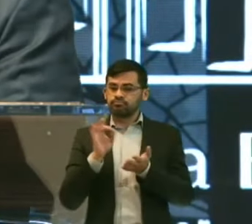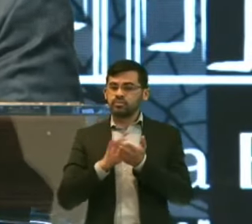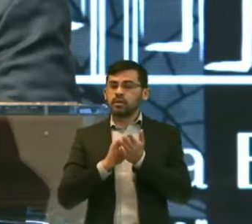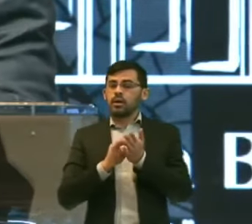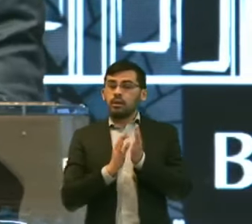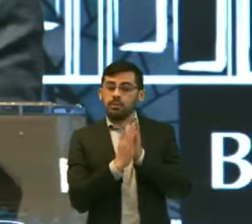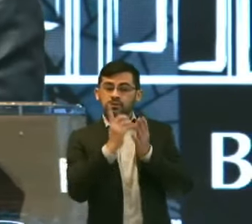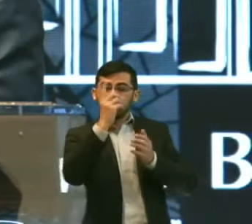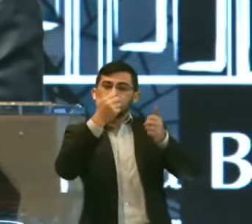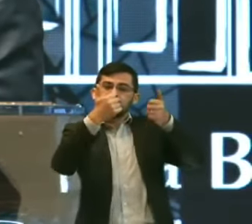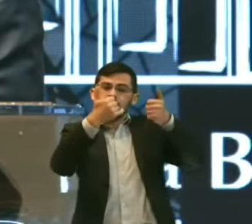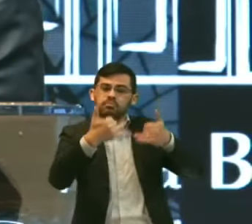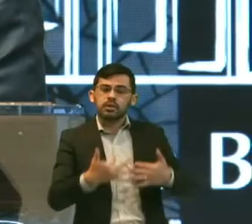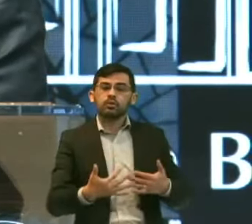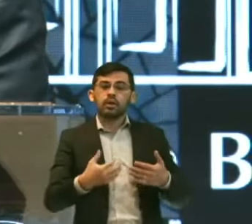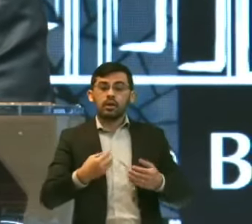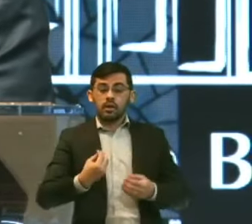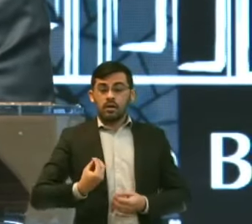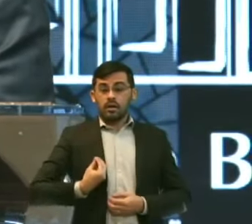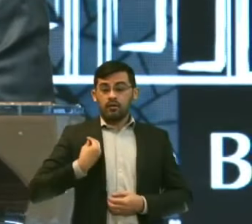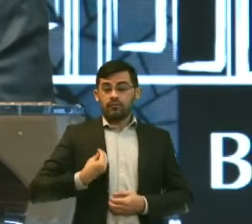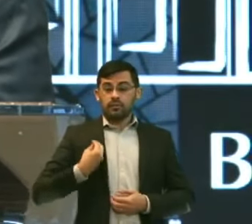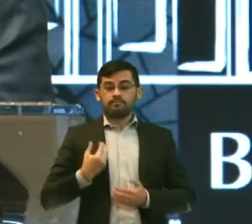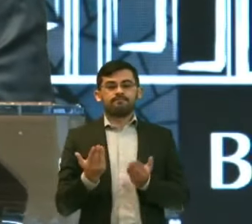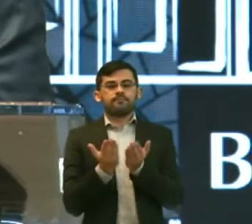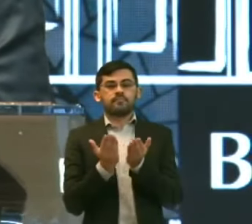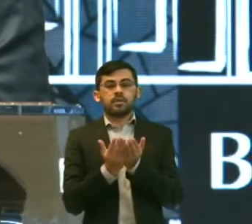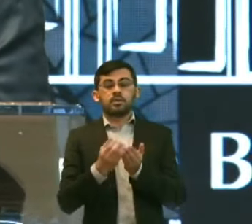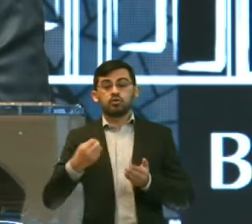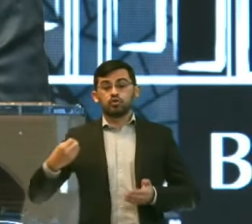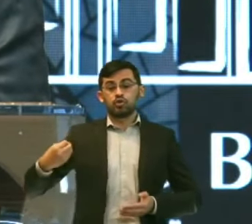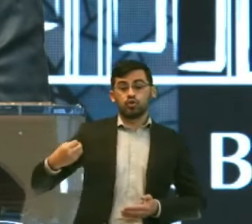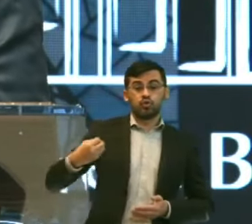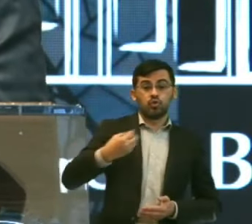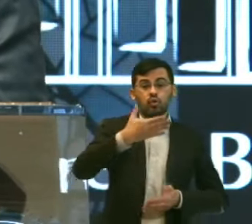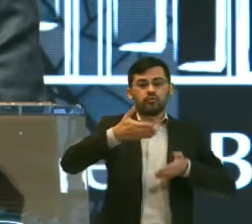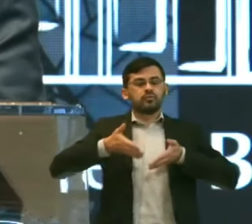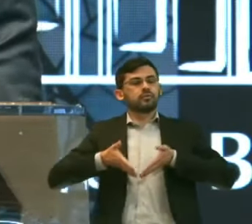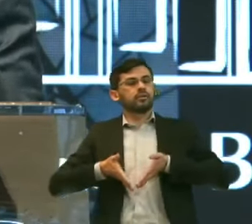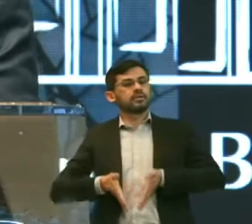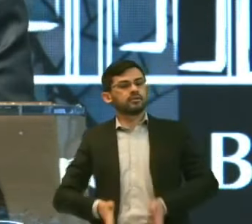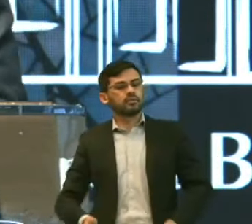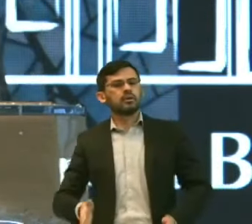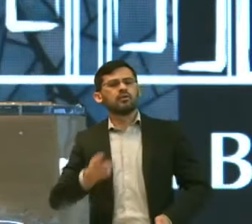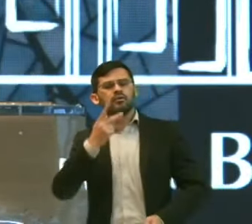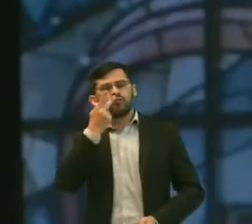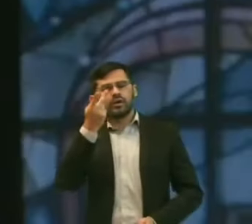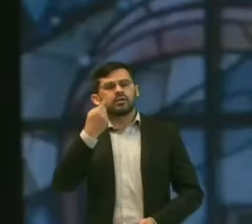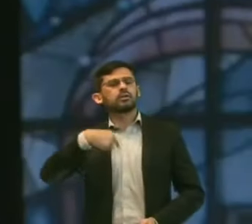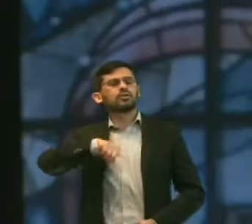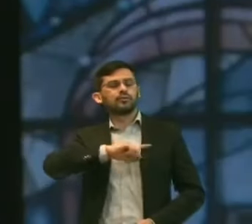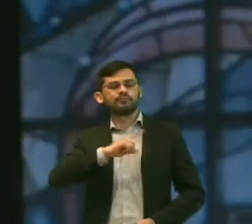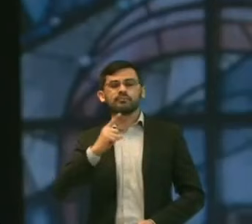cristã De novo nascimento E fala que nós Temos uma nova vida Por quê?